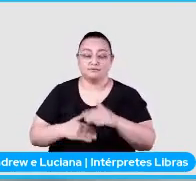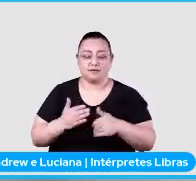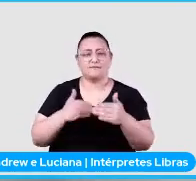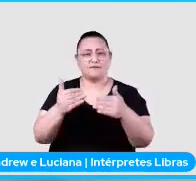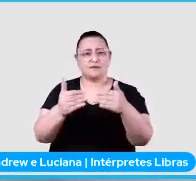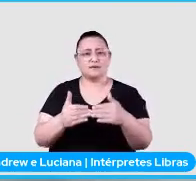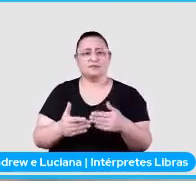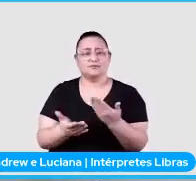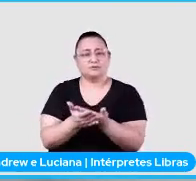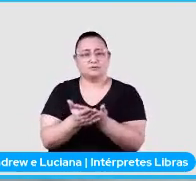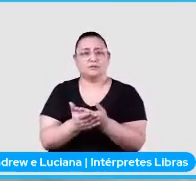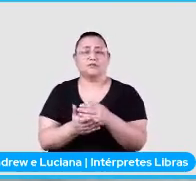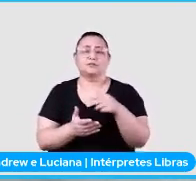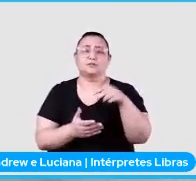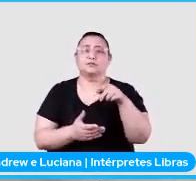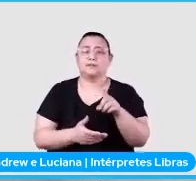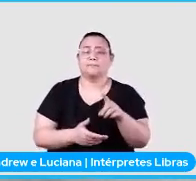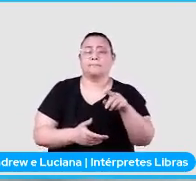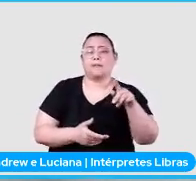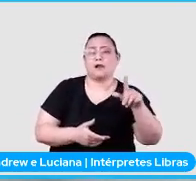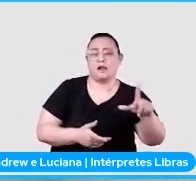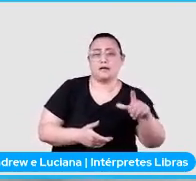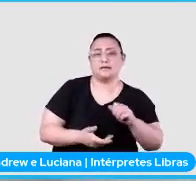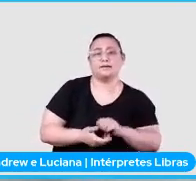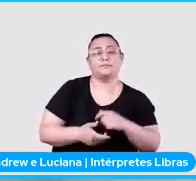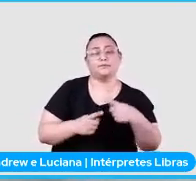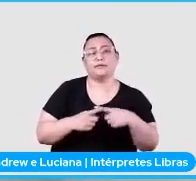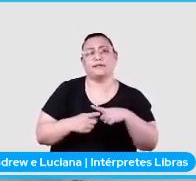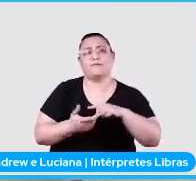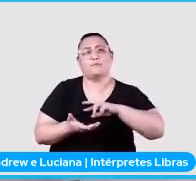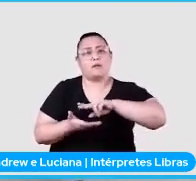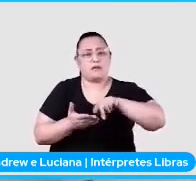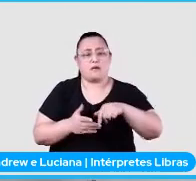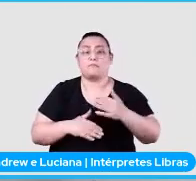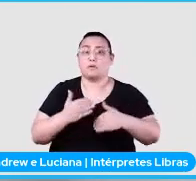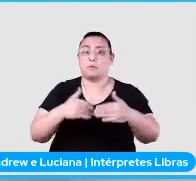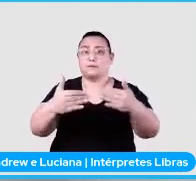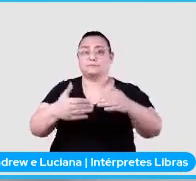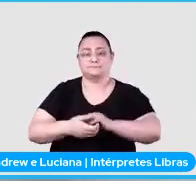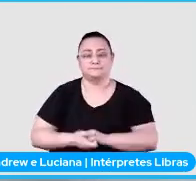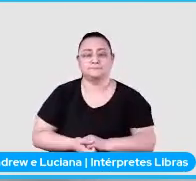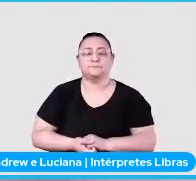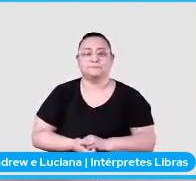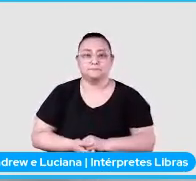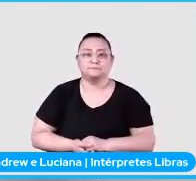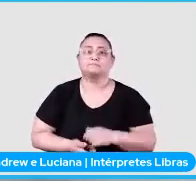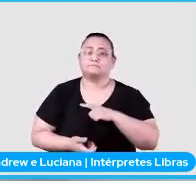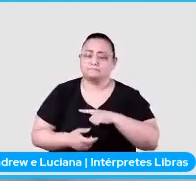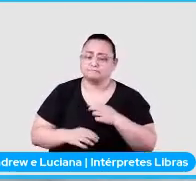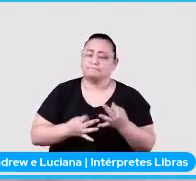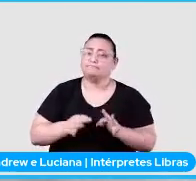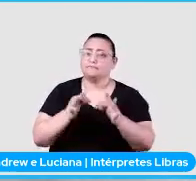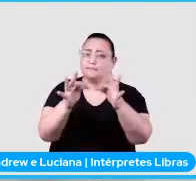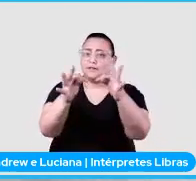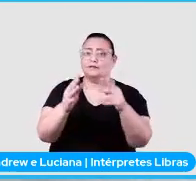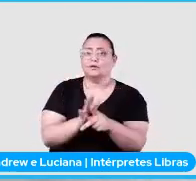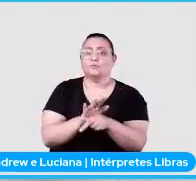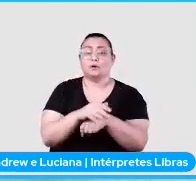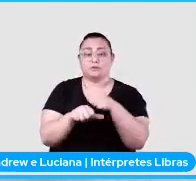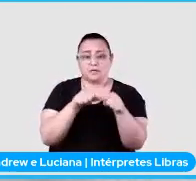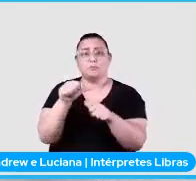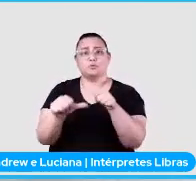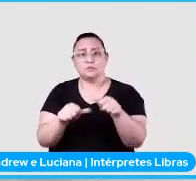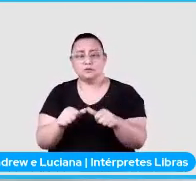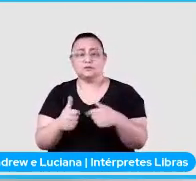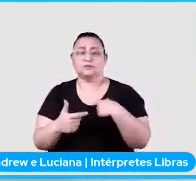estudos digitais, como a gente está vendo hoje, uma porrada de coisa que está avançando. Já tem tecnologias novas, como os transformers, que eles